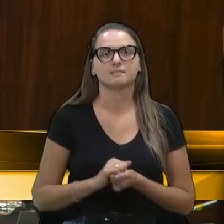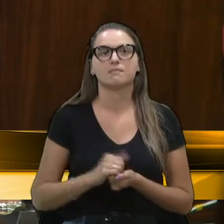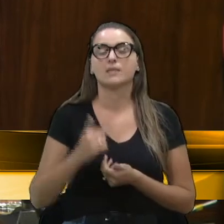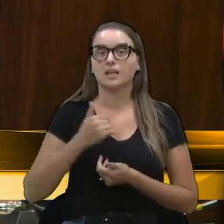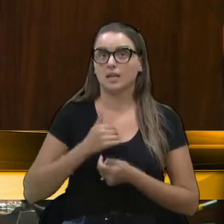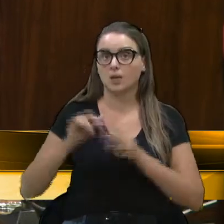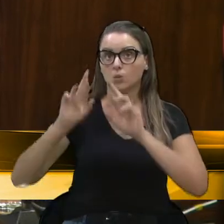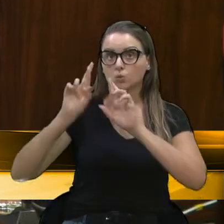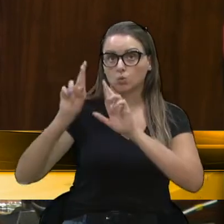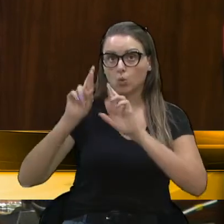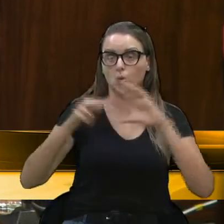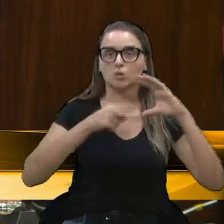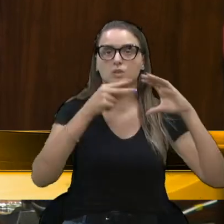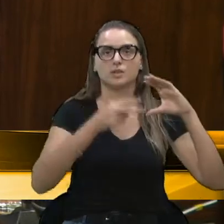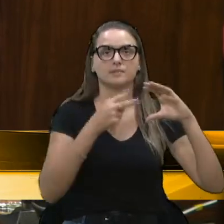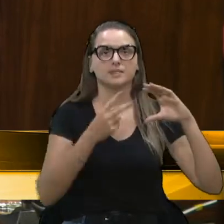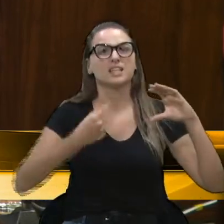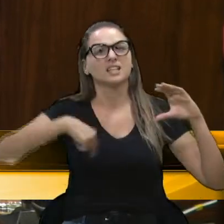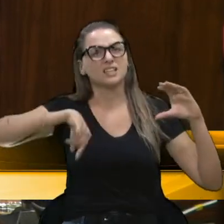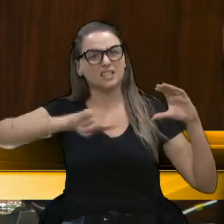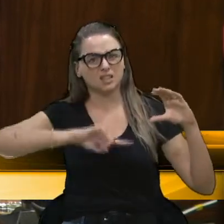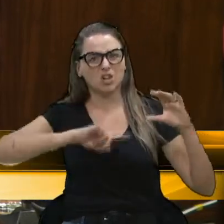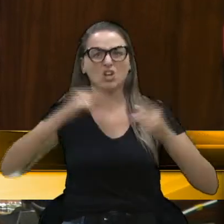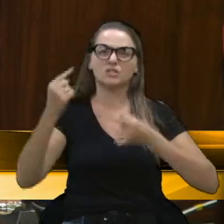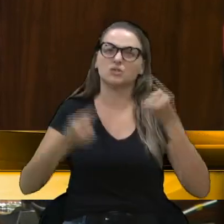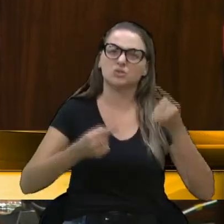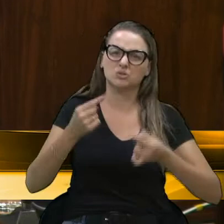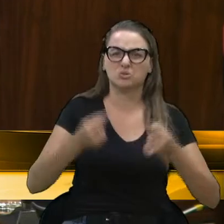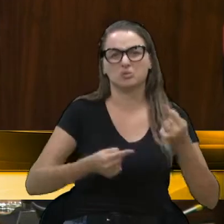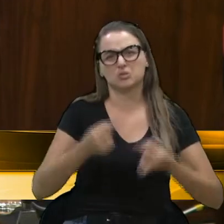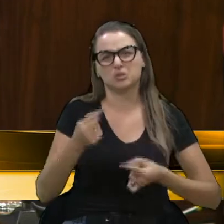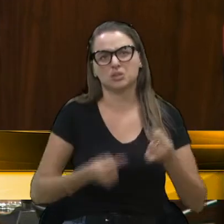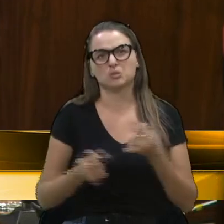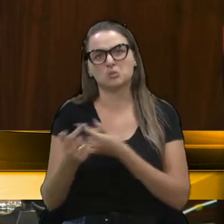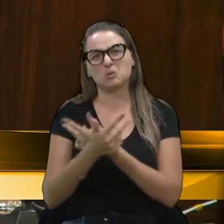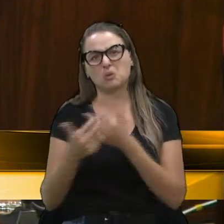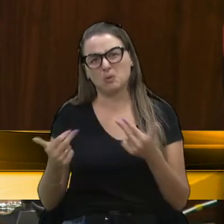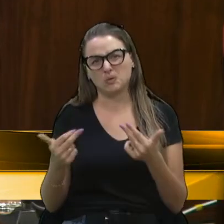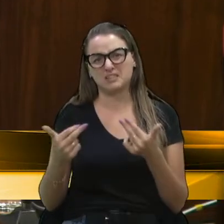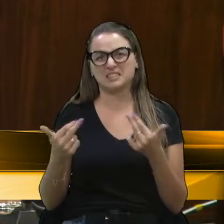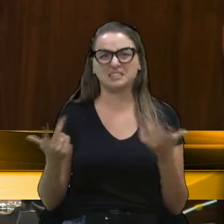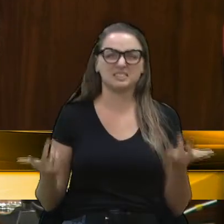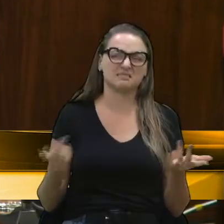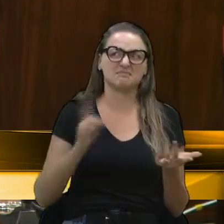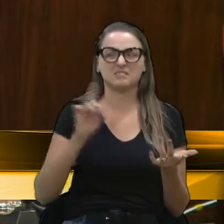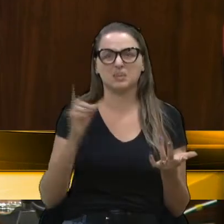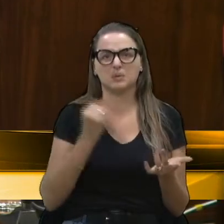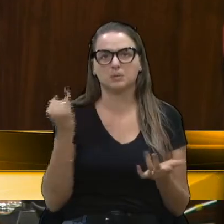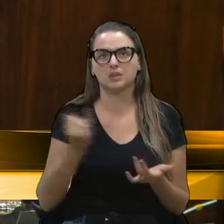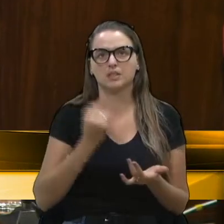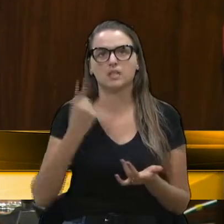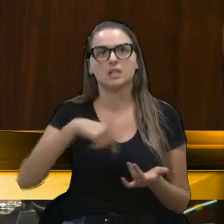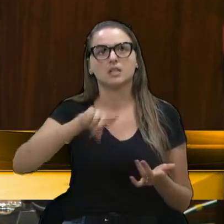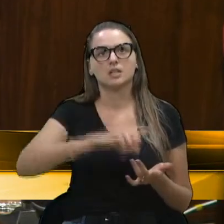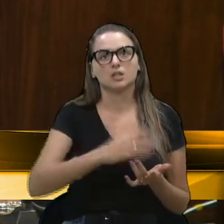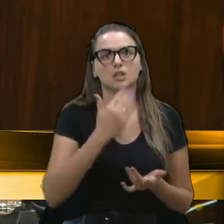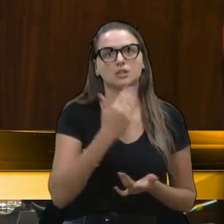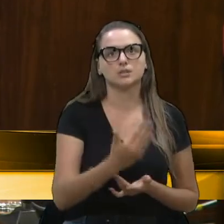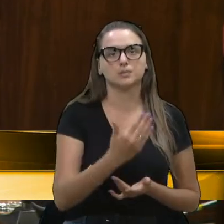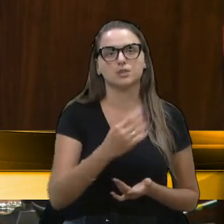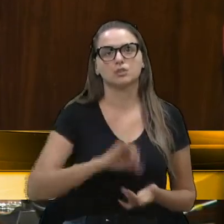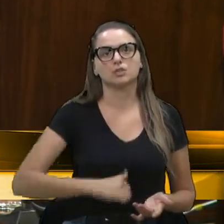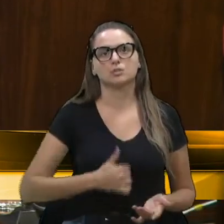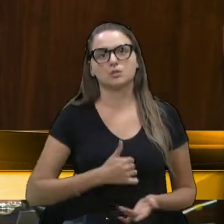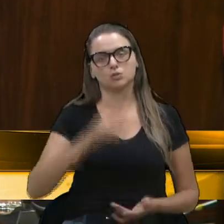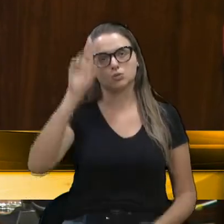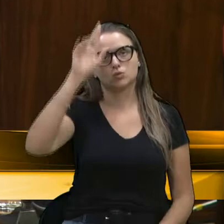dessa casa, que ao invés de que a gente fique discutindo coisas menores, de que nós cobremos uma atitude altiva do nosso